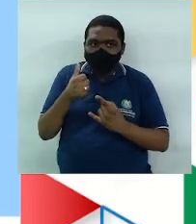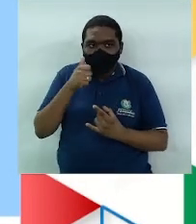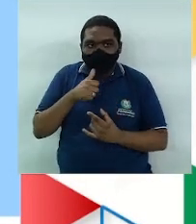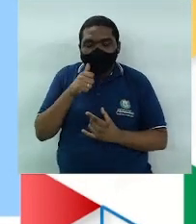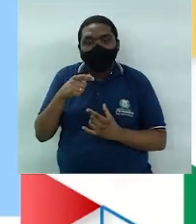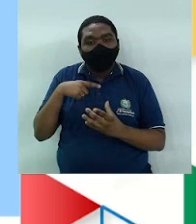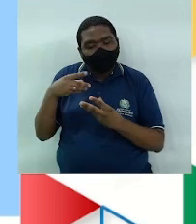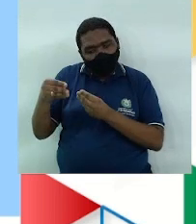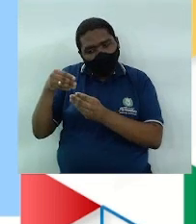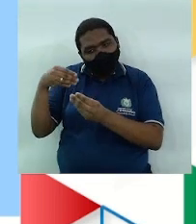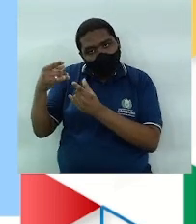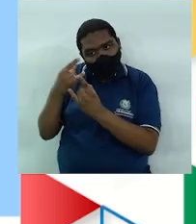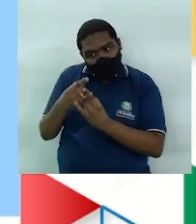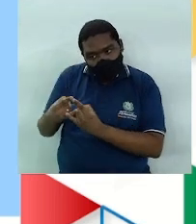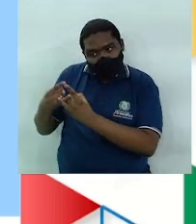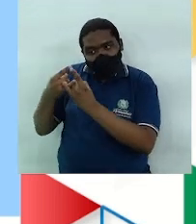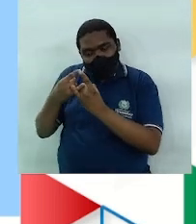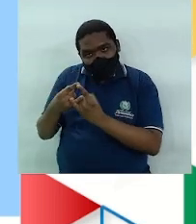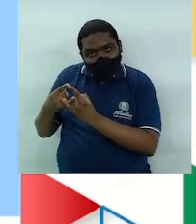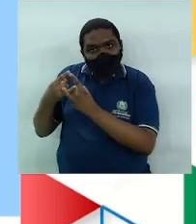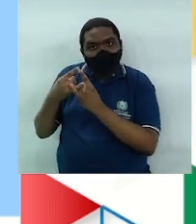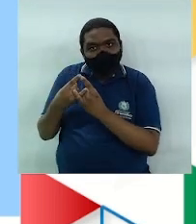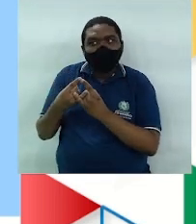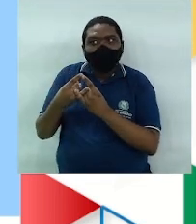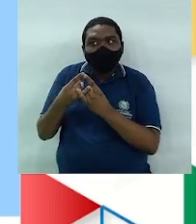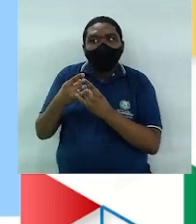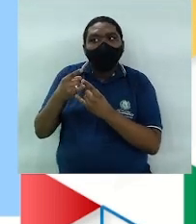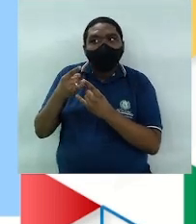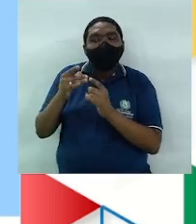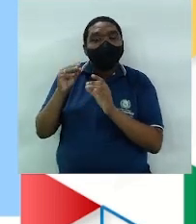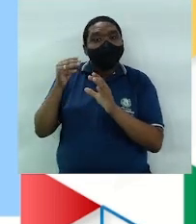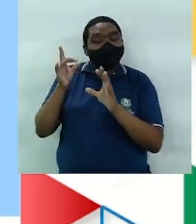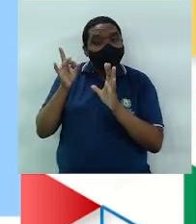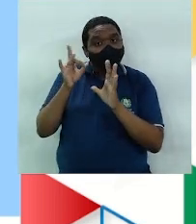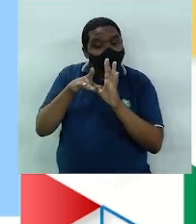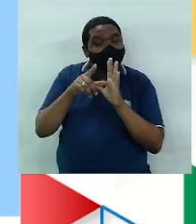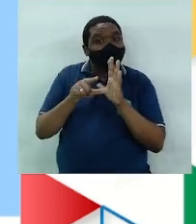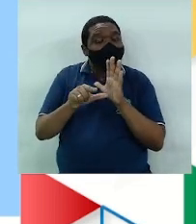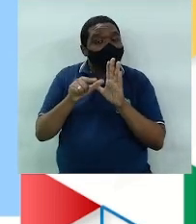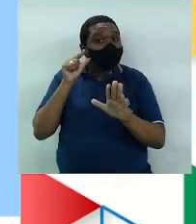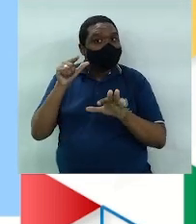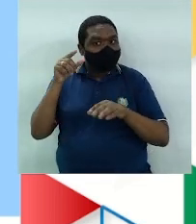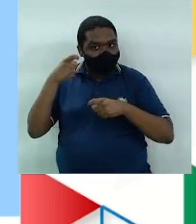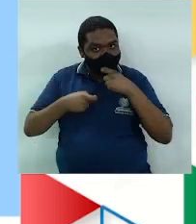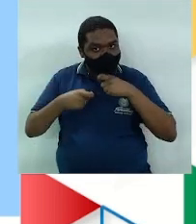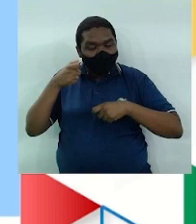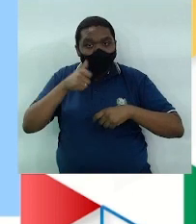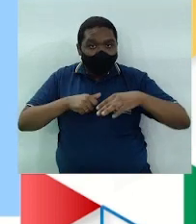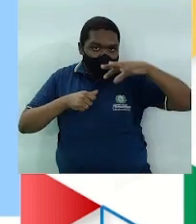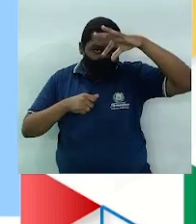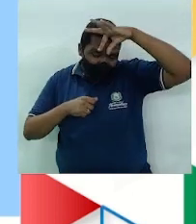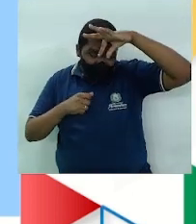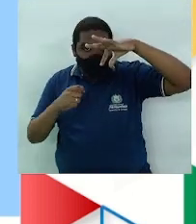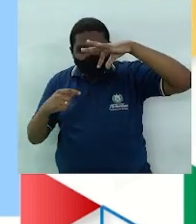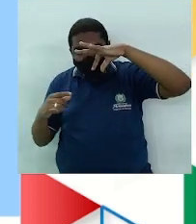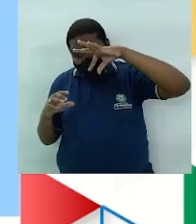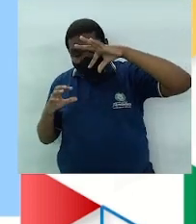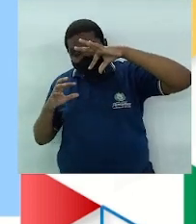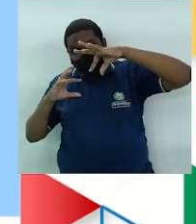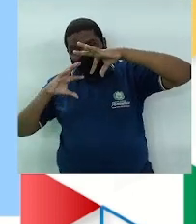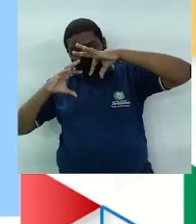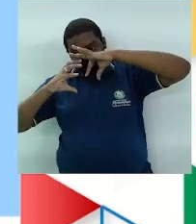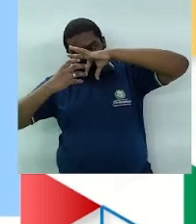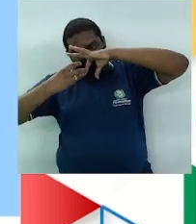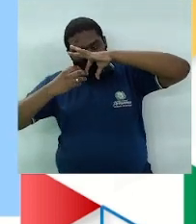de borracha macio e transparente, que deve ser colocado antes da relação sexual, para revestir a vagina e parte